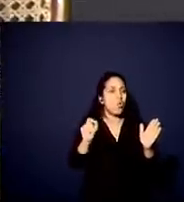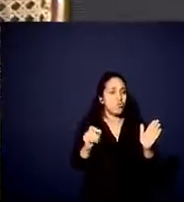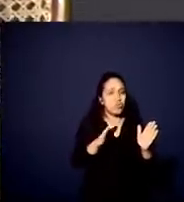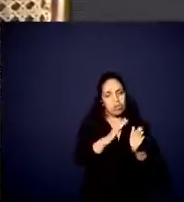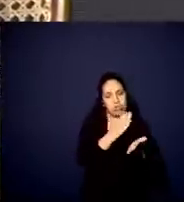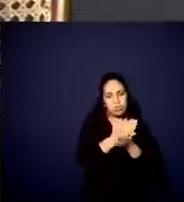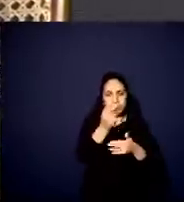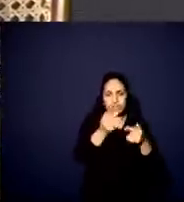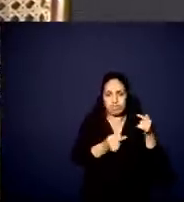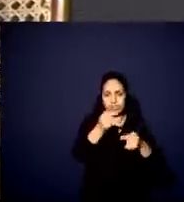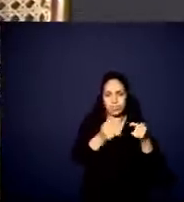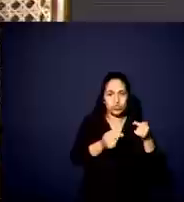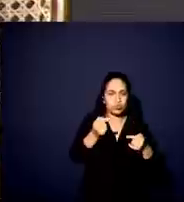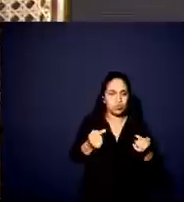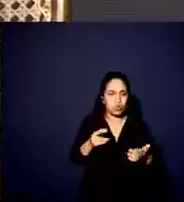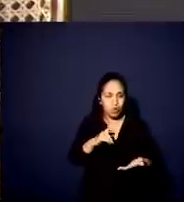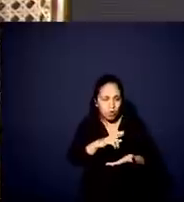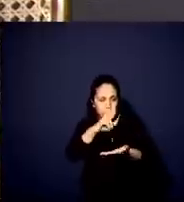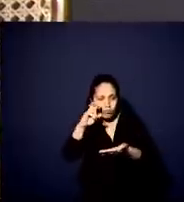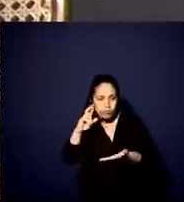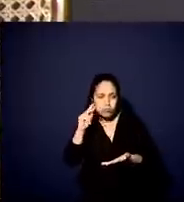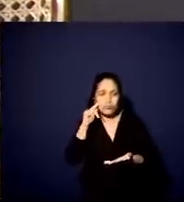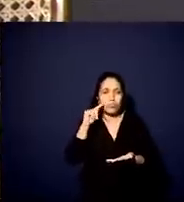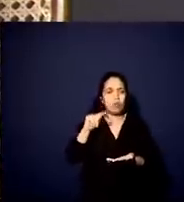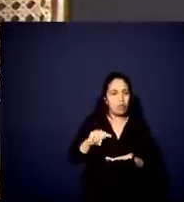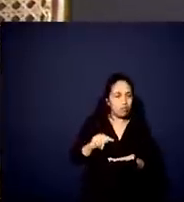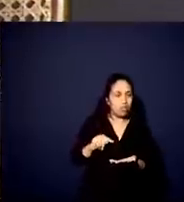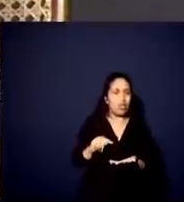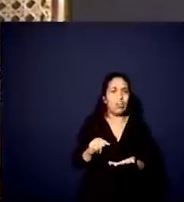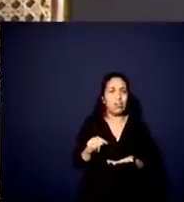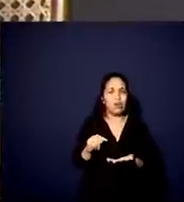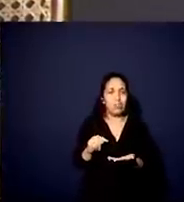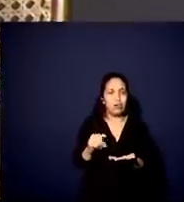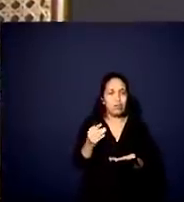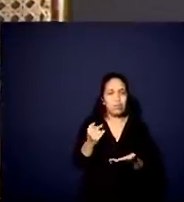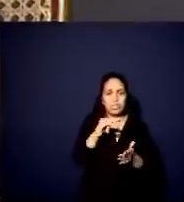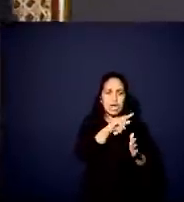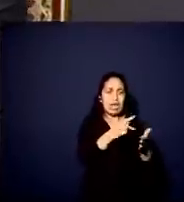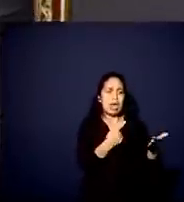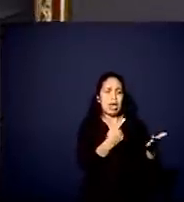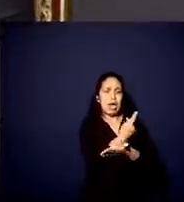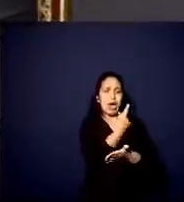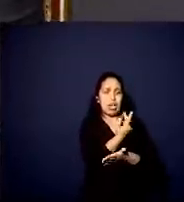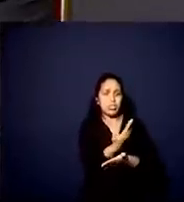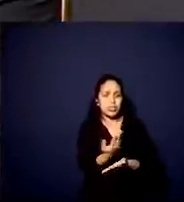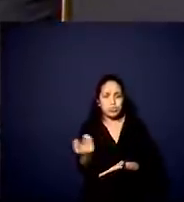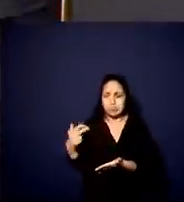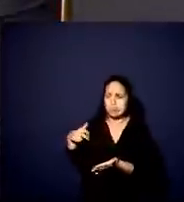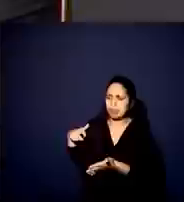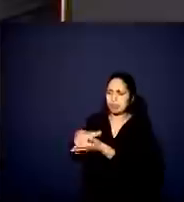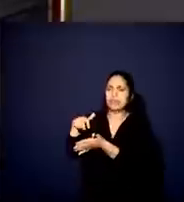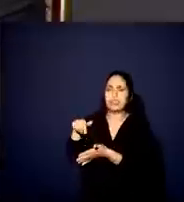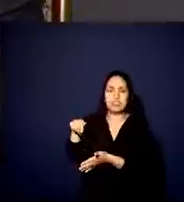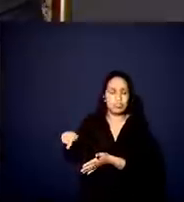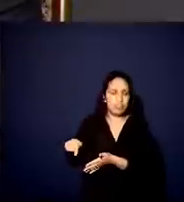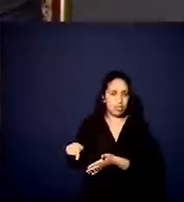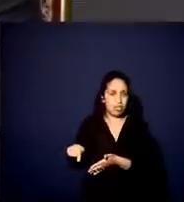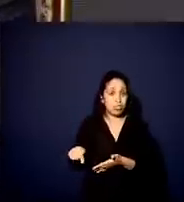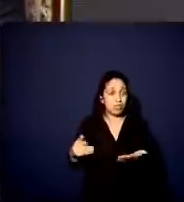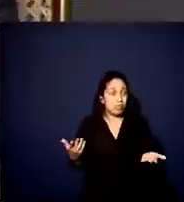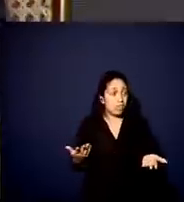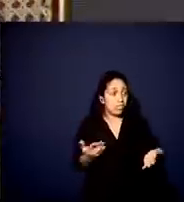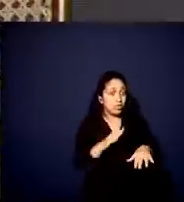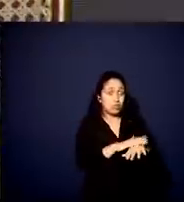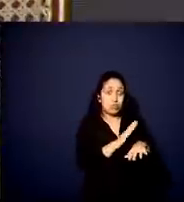discussão por um auditor, numa auditoria, de que se classificou errado, vai punir, mesmo que tenha se feito uma